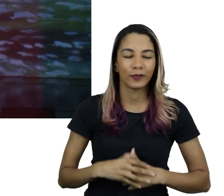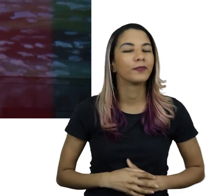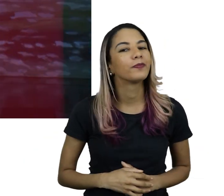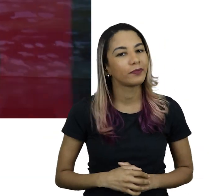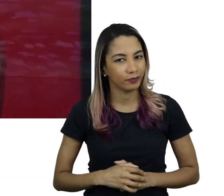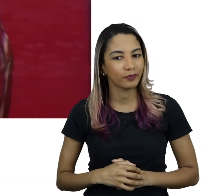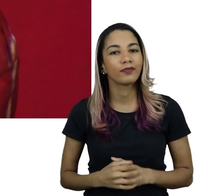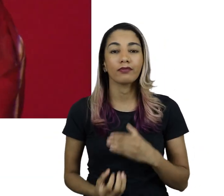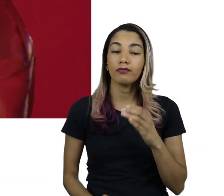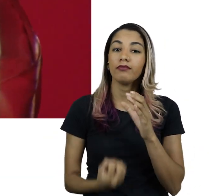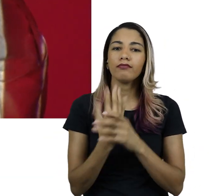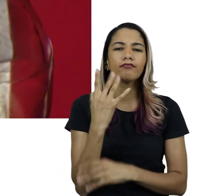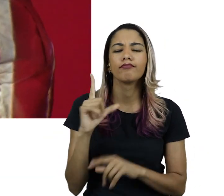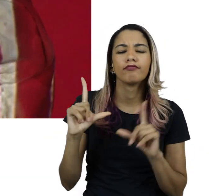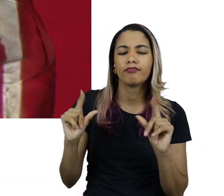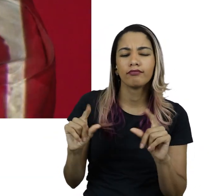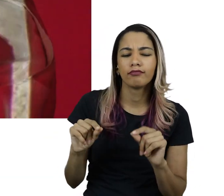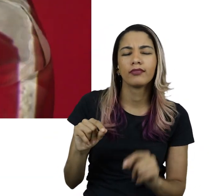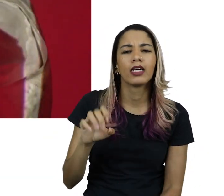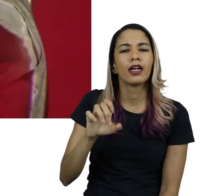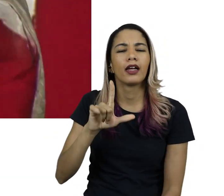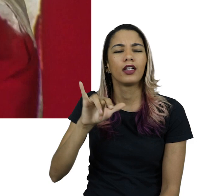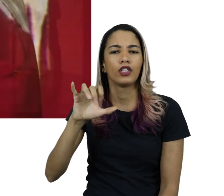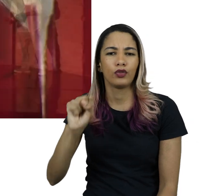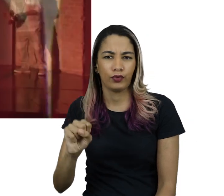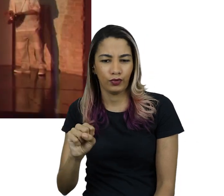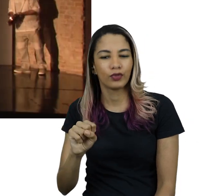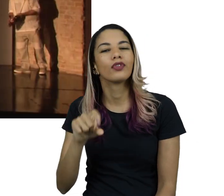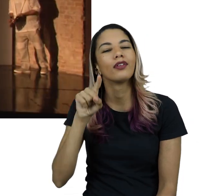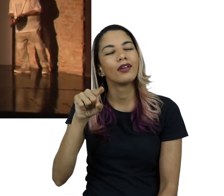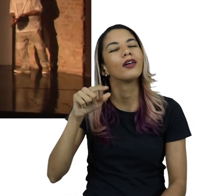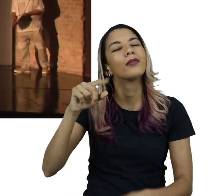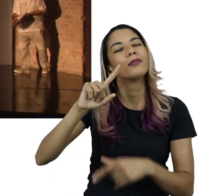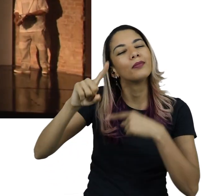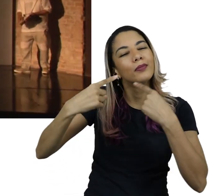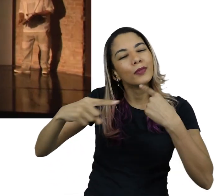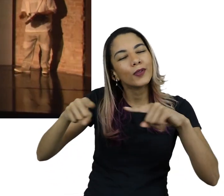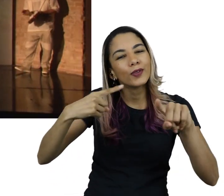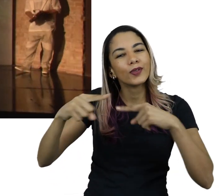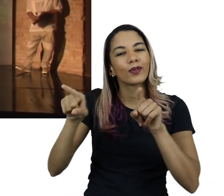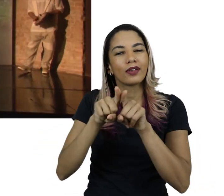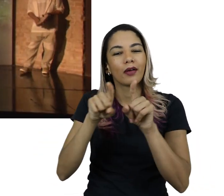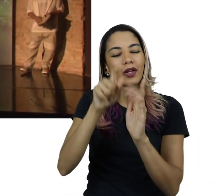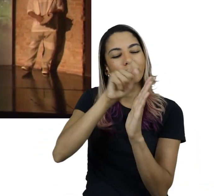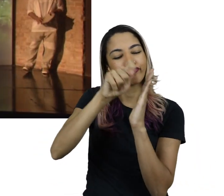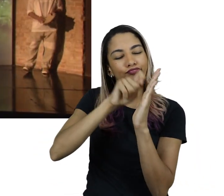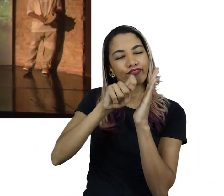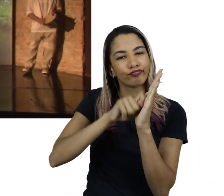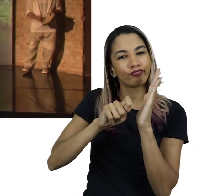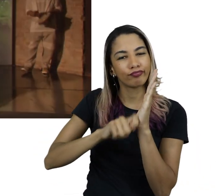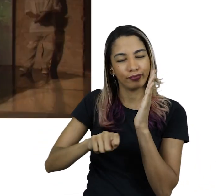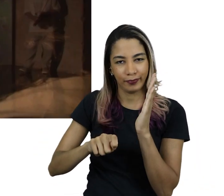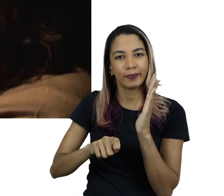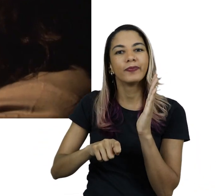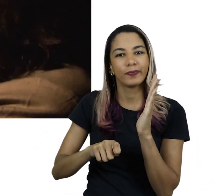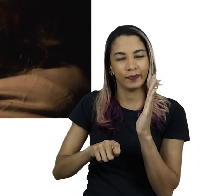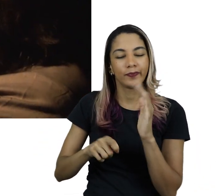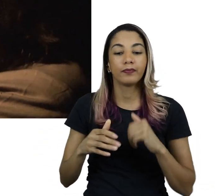para o projeto. A criação foi do Helios Skind, músico, compositor e produtor musical.